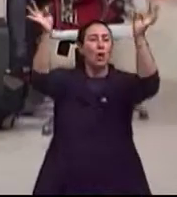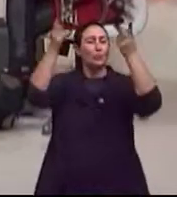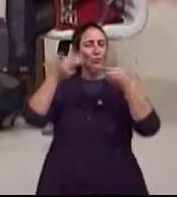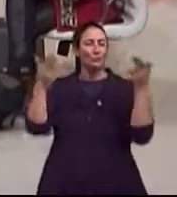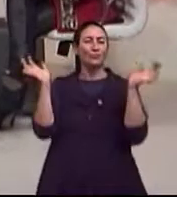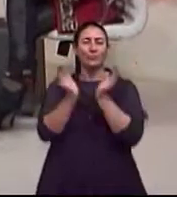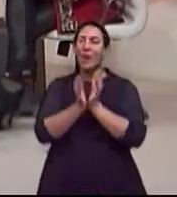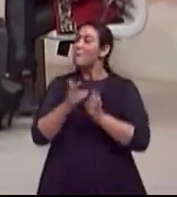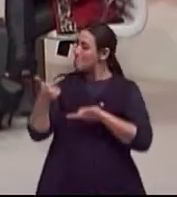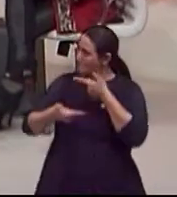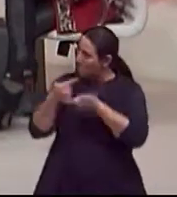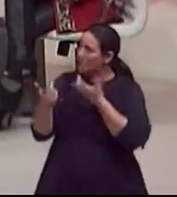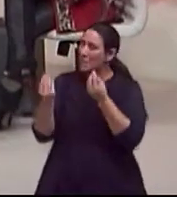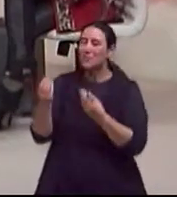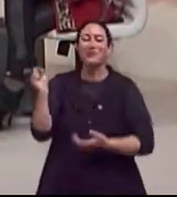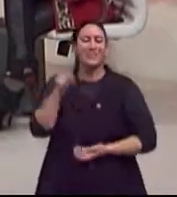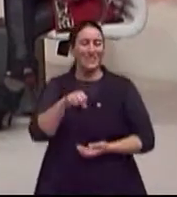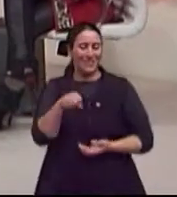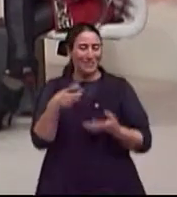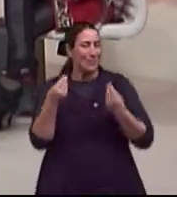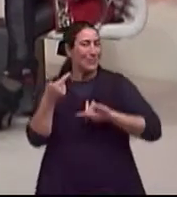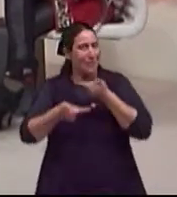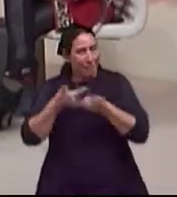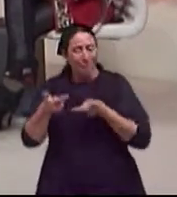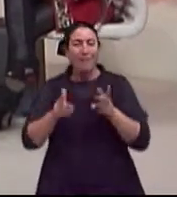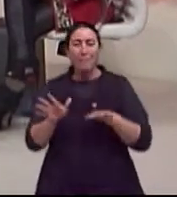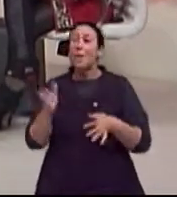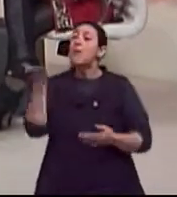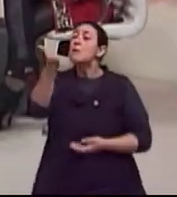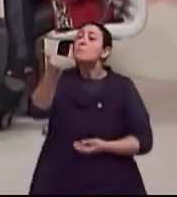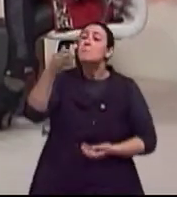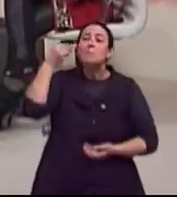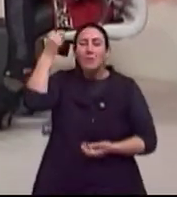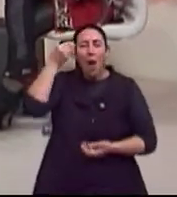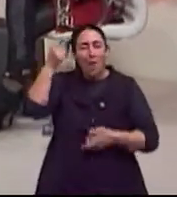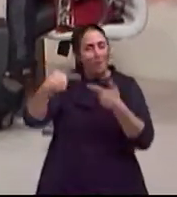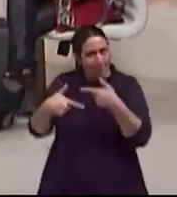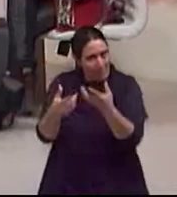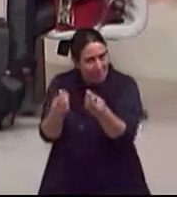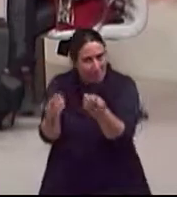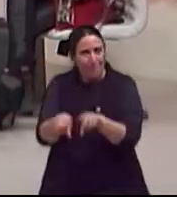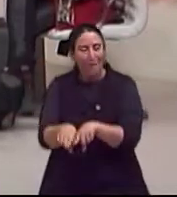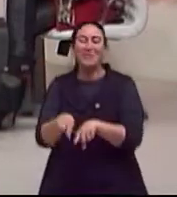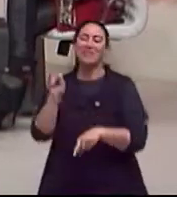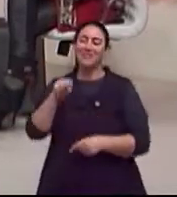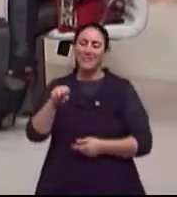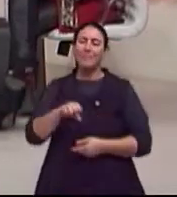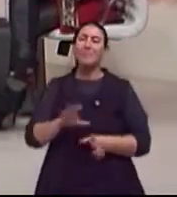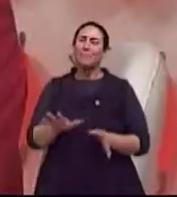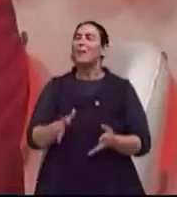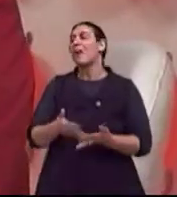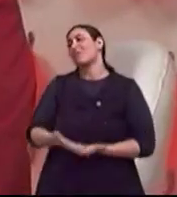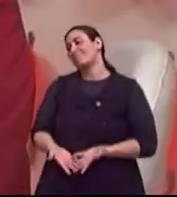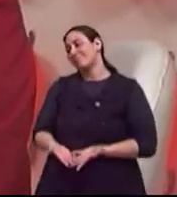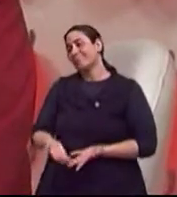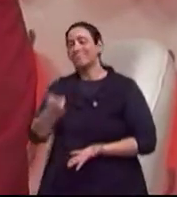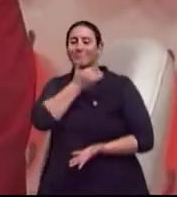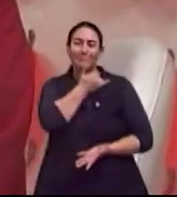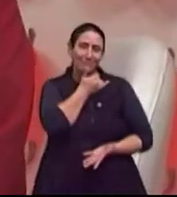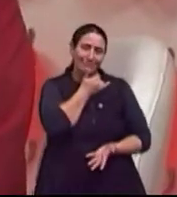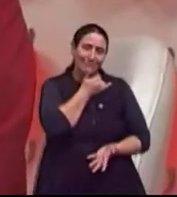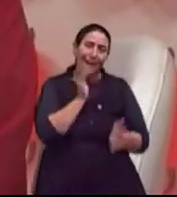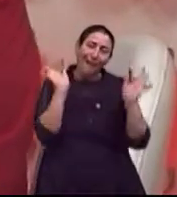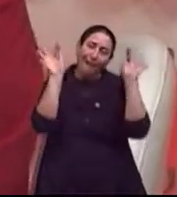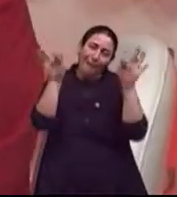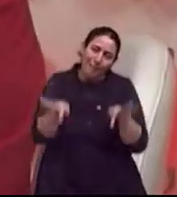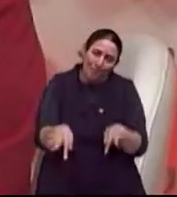falta. Não. Isso é bom, né? Nem para o psicólogo, também não falta trabalho, né? Não. Que coisa boa isso. Gente, infelizmente, nós estamos no